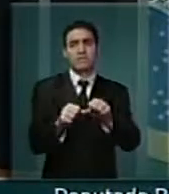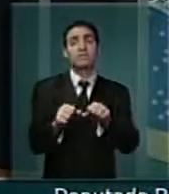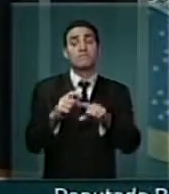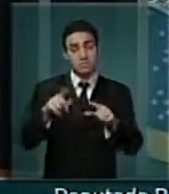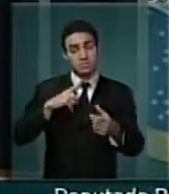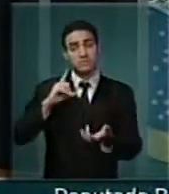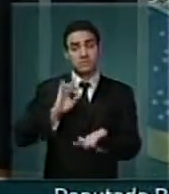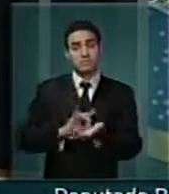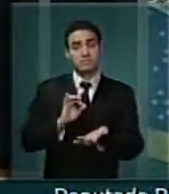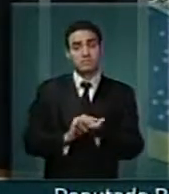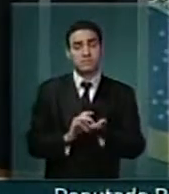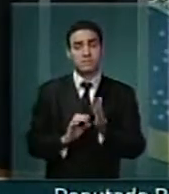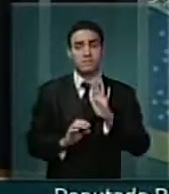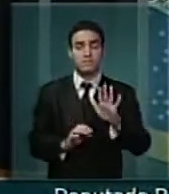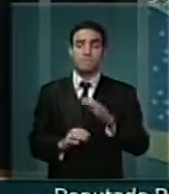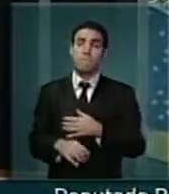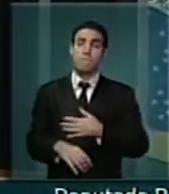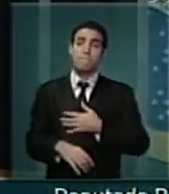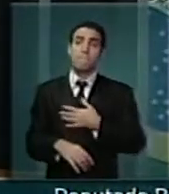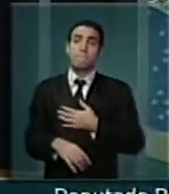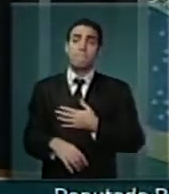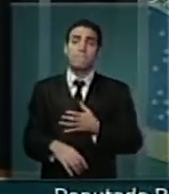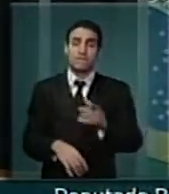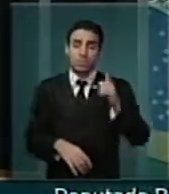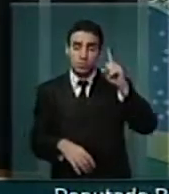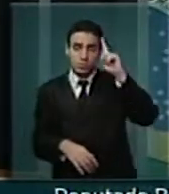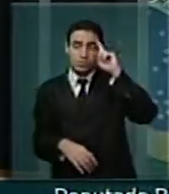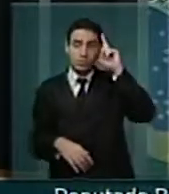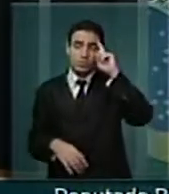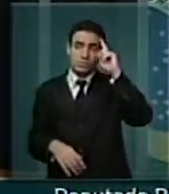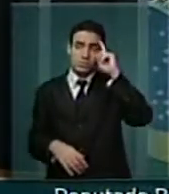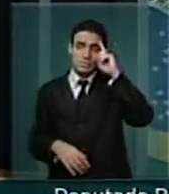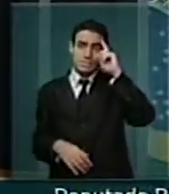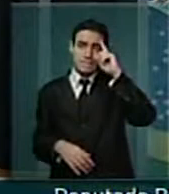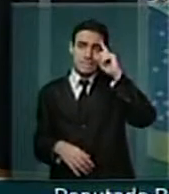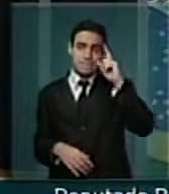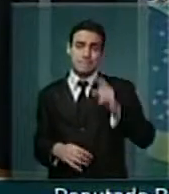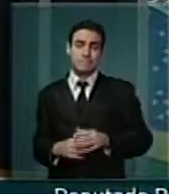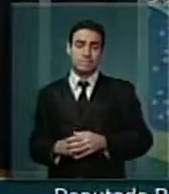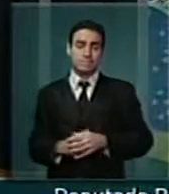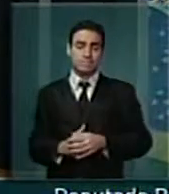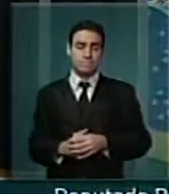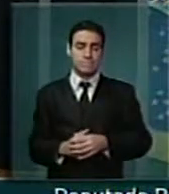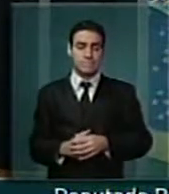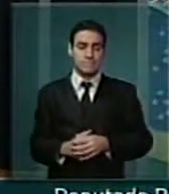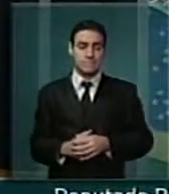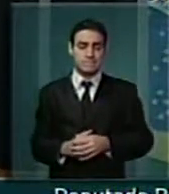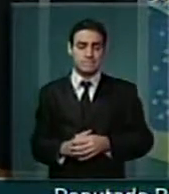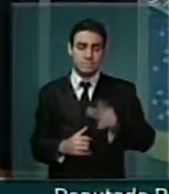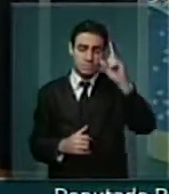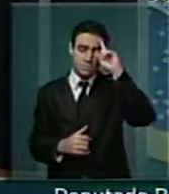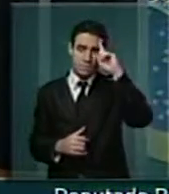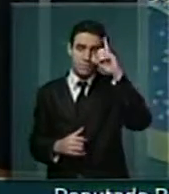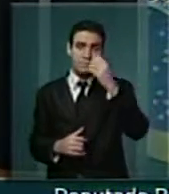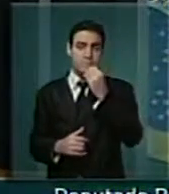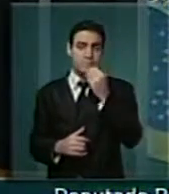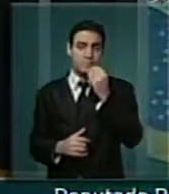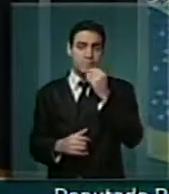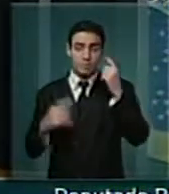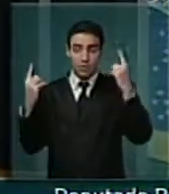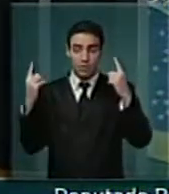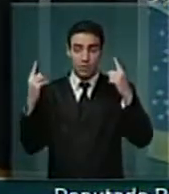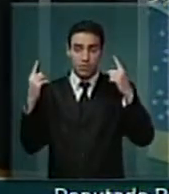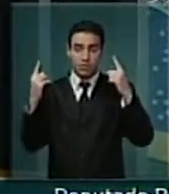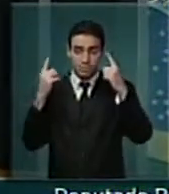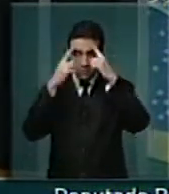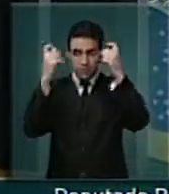deputados, é que todo dia fosse o dia do combate à violência